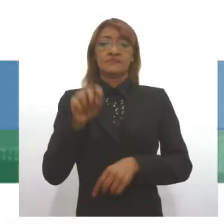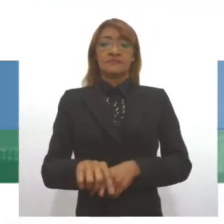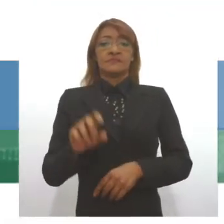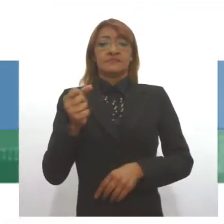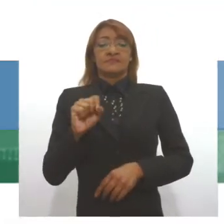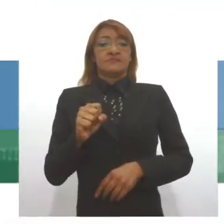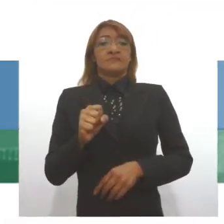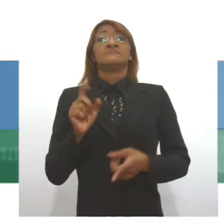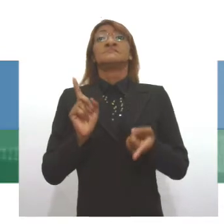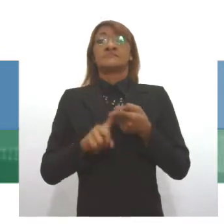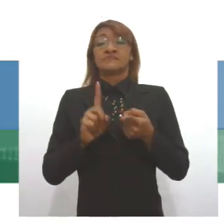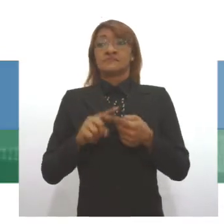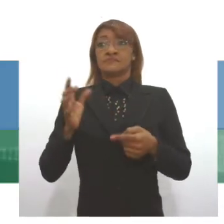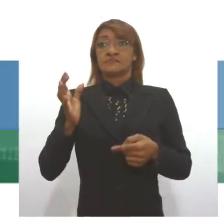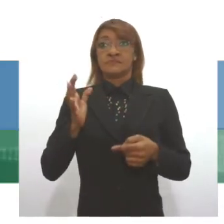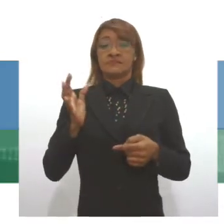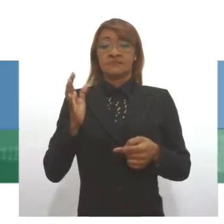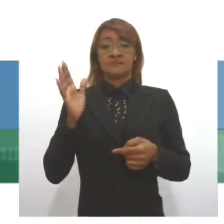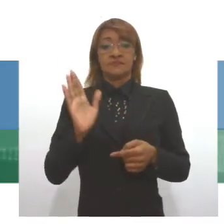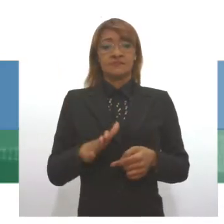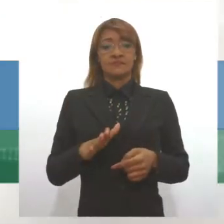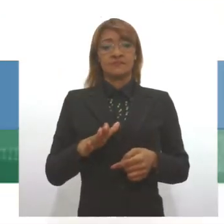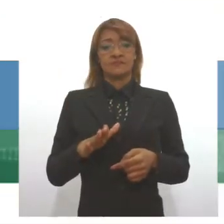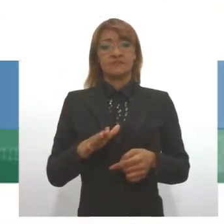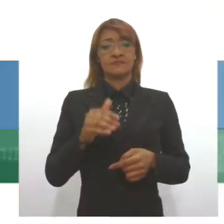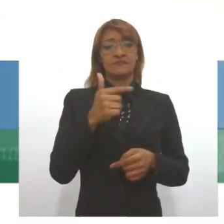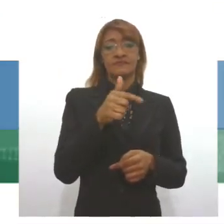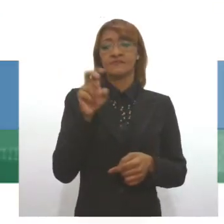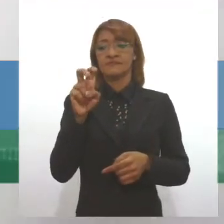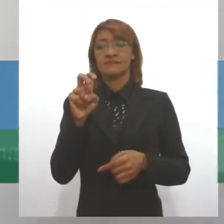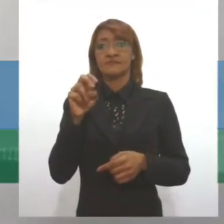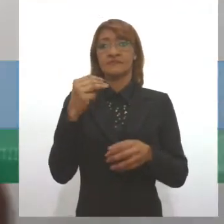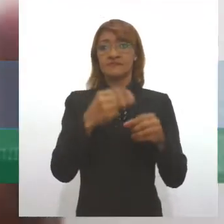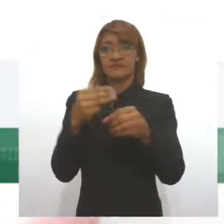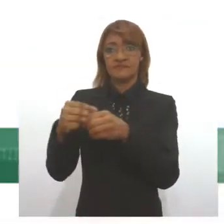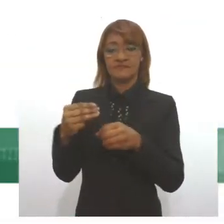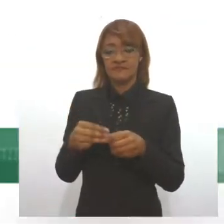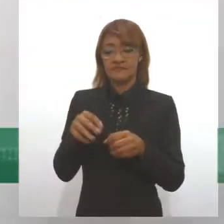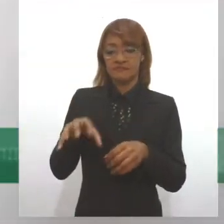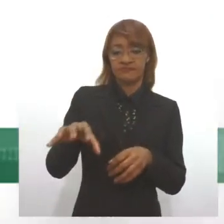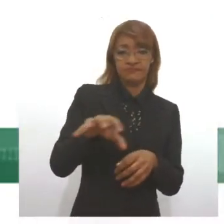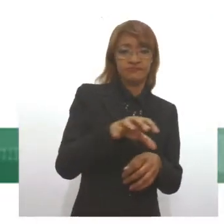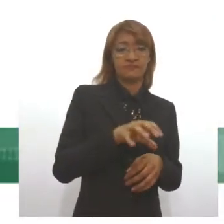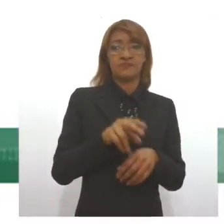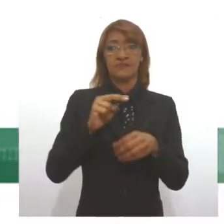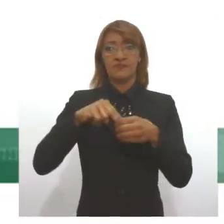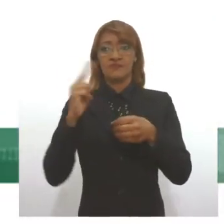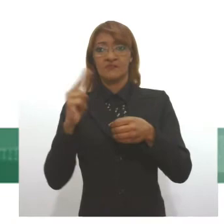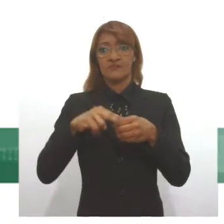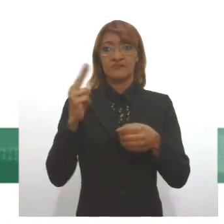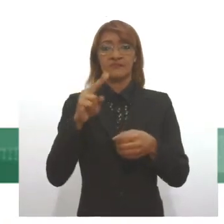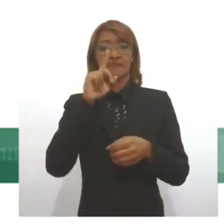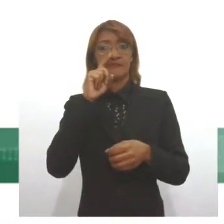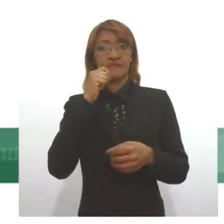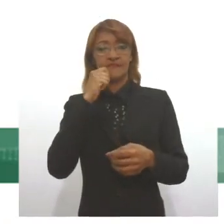rico também. Nós temos aí cerca de 25 municípios que têm ciganos, o Baú, o Baracajú, o São Cristóvão, Capela. Inclusive,